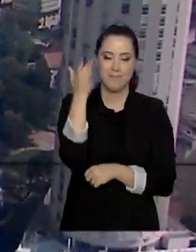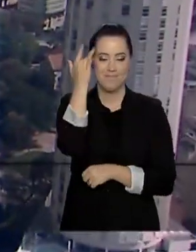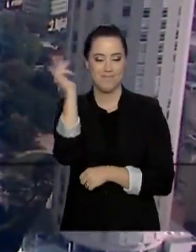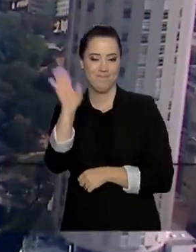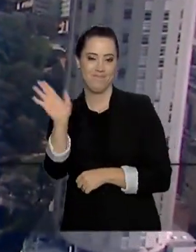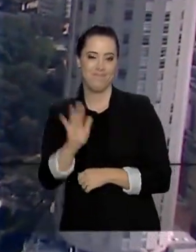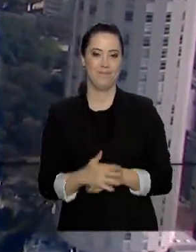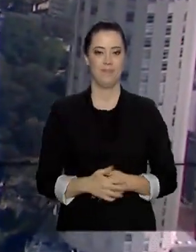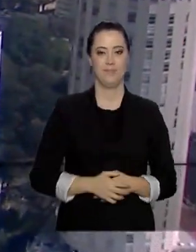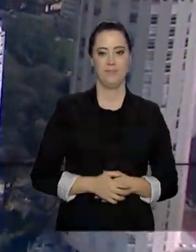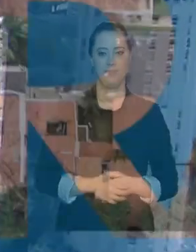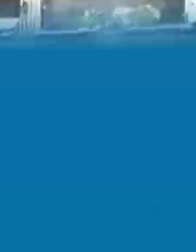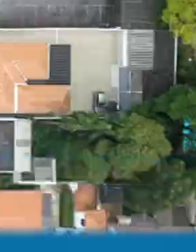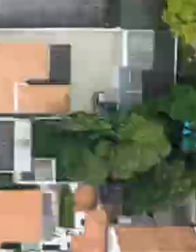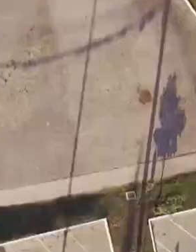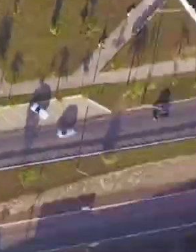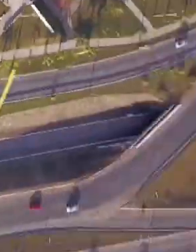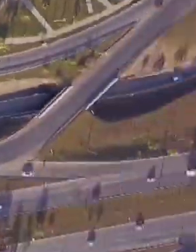você e até amanhã.